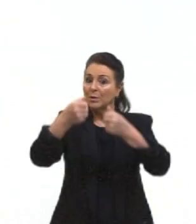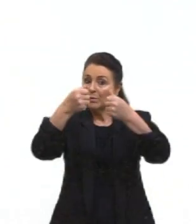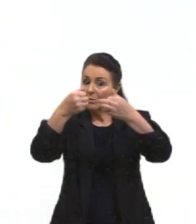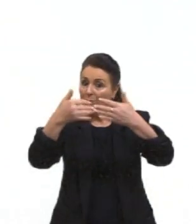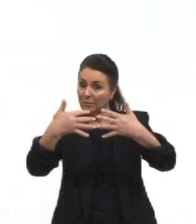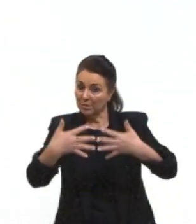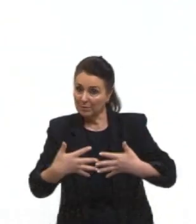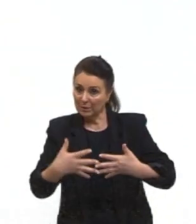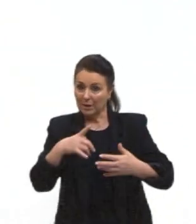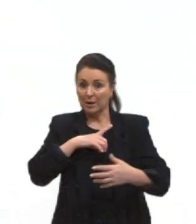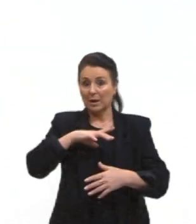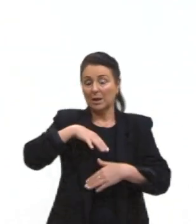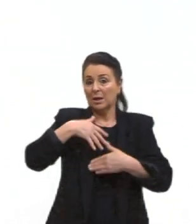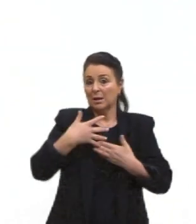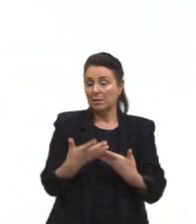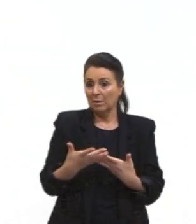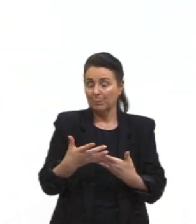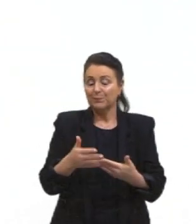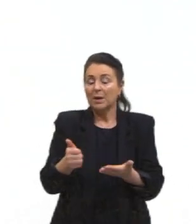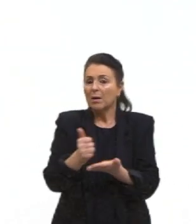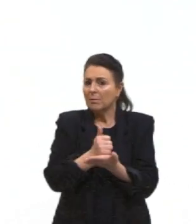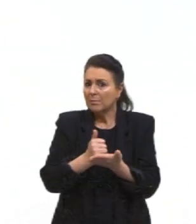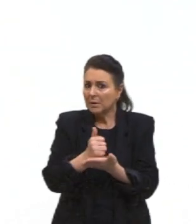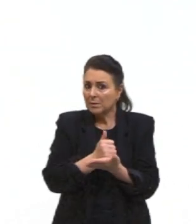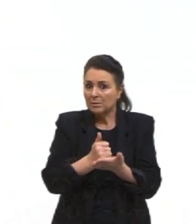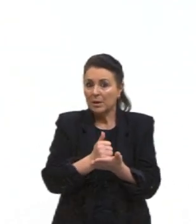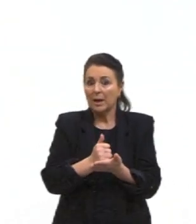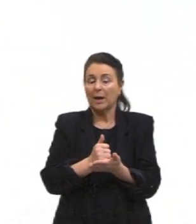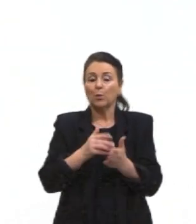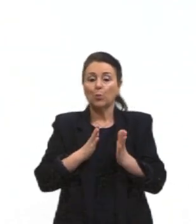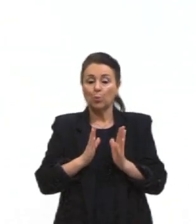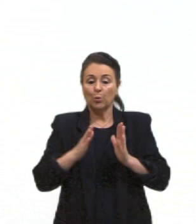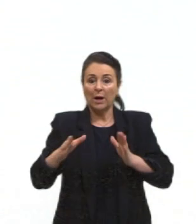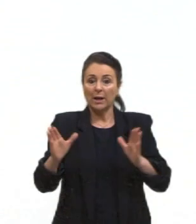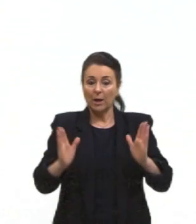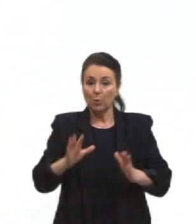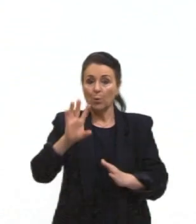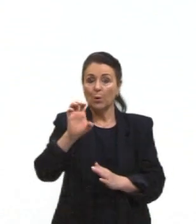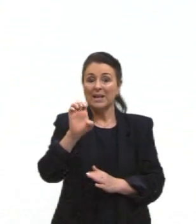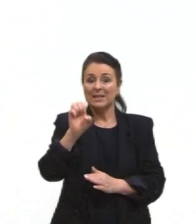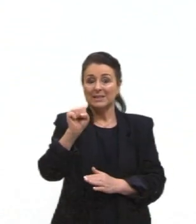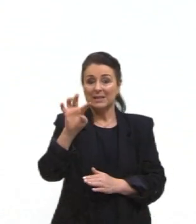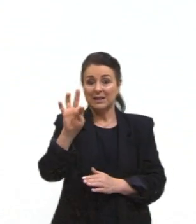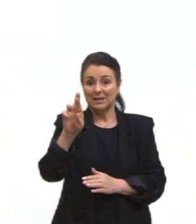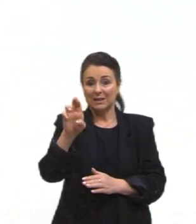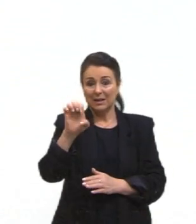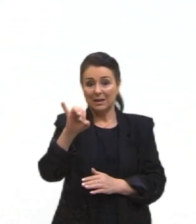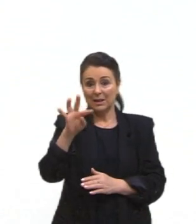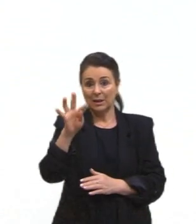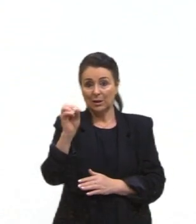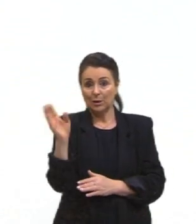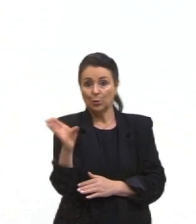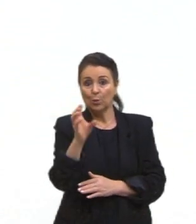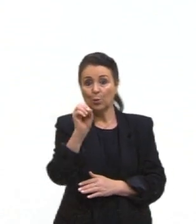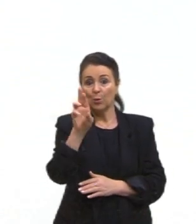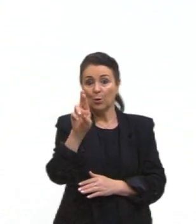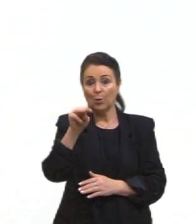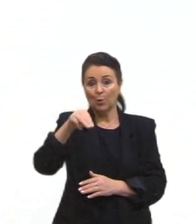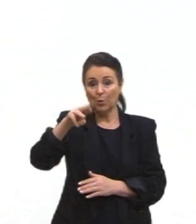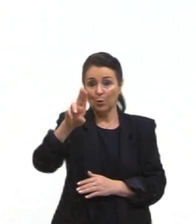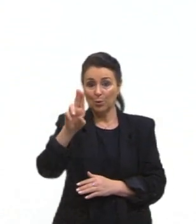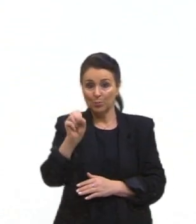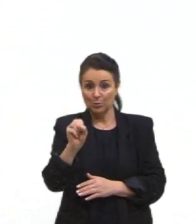escoamento, como eu falei pra vocês, é basicamente pelo Estreito de Hormuz, né, controlado pelo Irã. Então, o Irã também tem essa relação, tá.